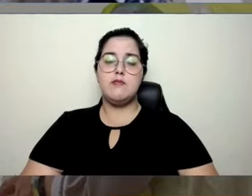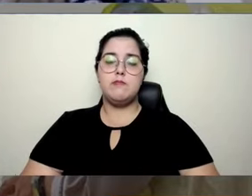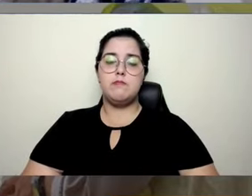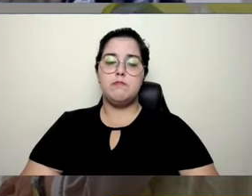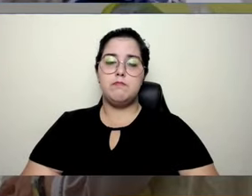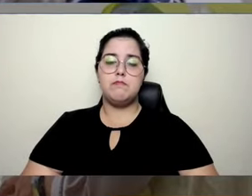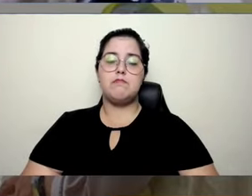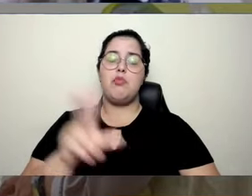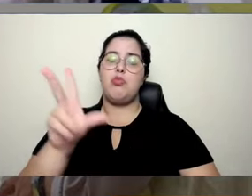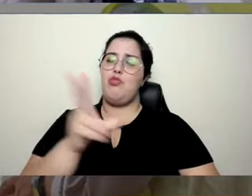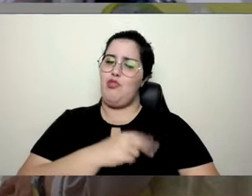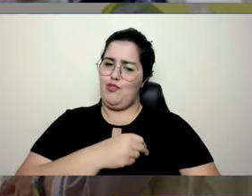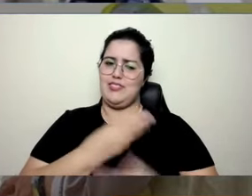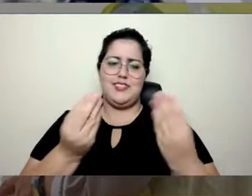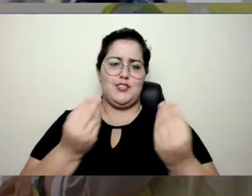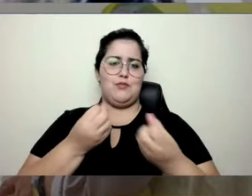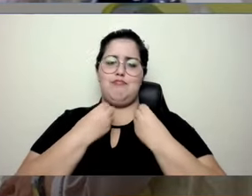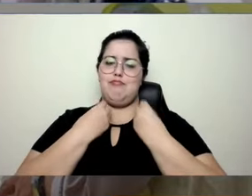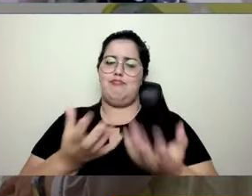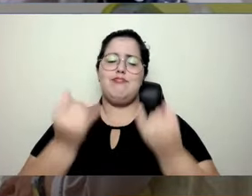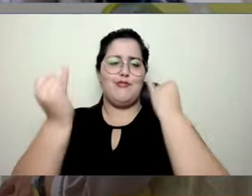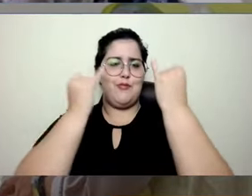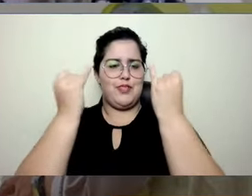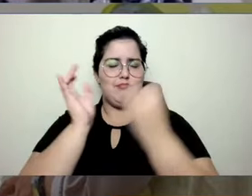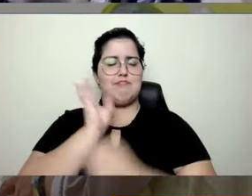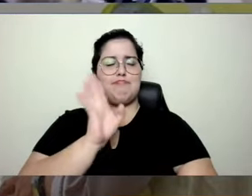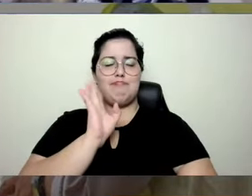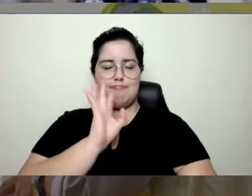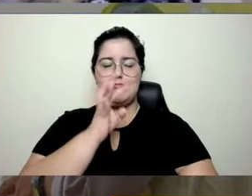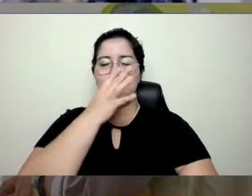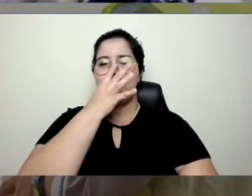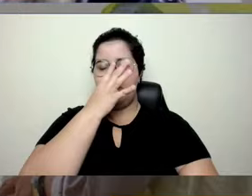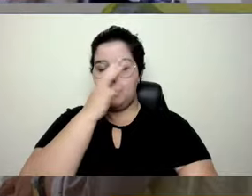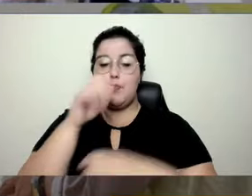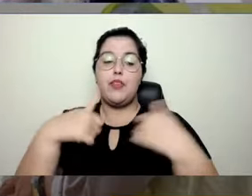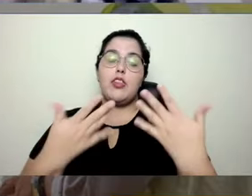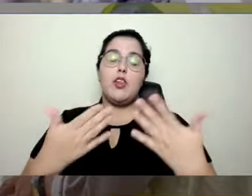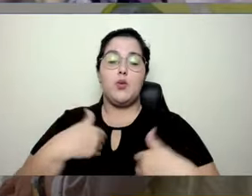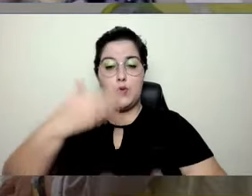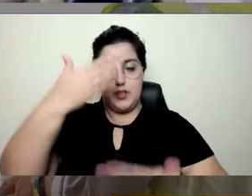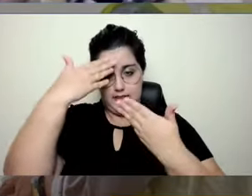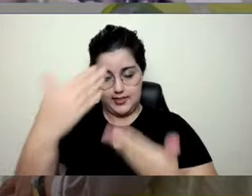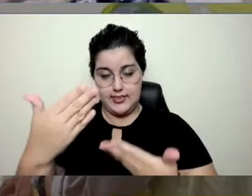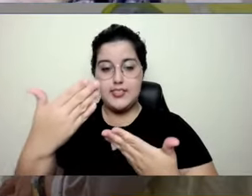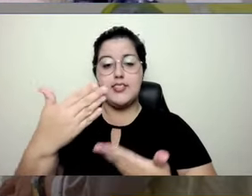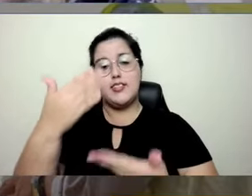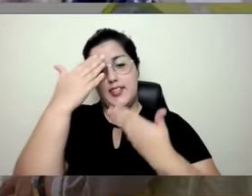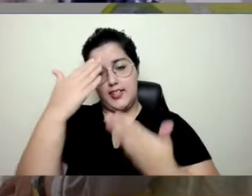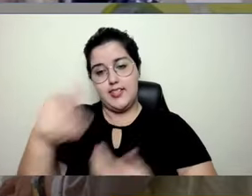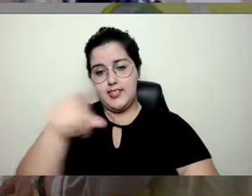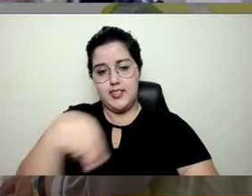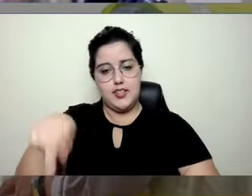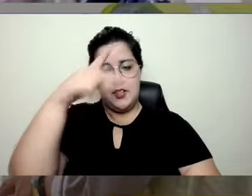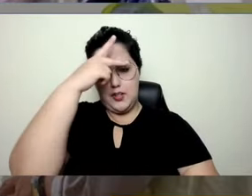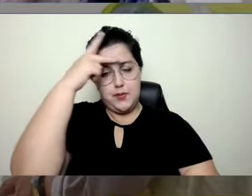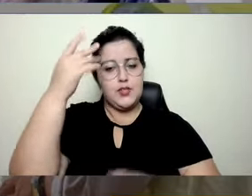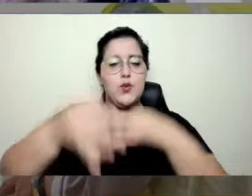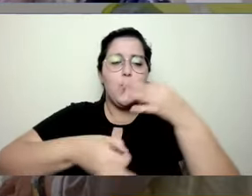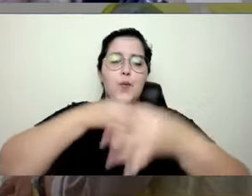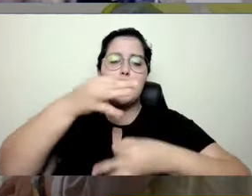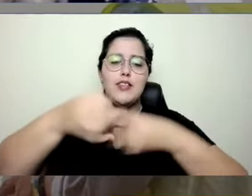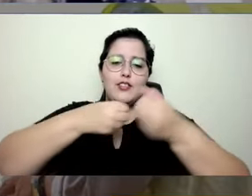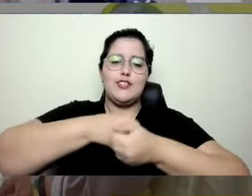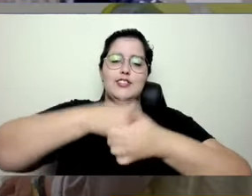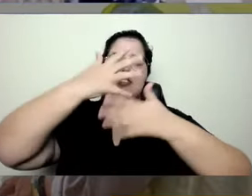Poxa, quanta informação bacana! Vamos lá, né? Já agradecendo de novo o pessoal do chat, a galera falando do